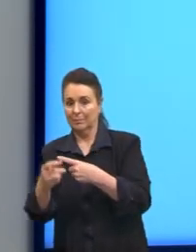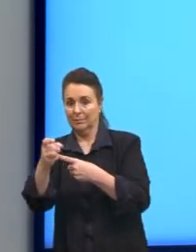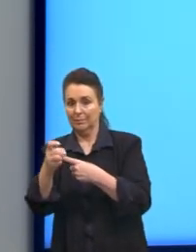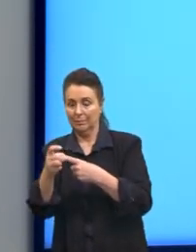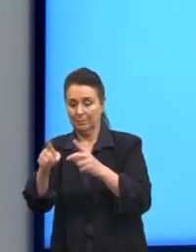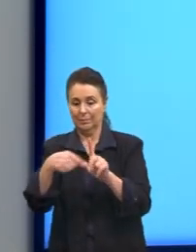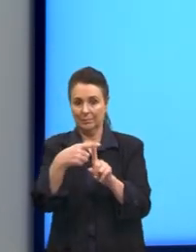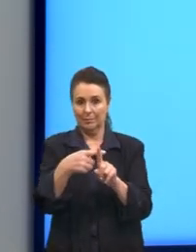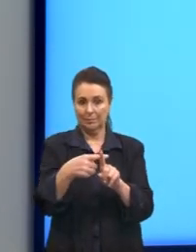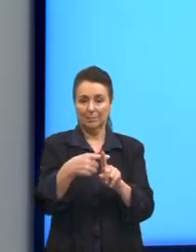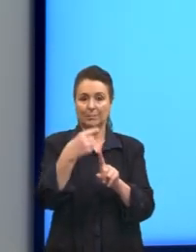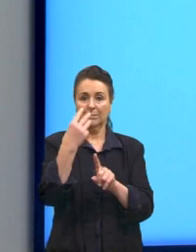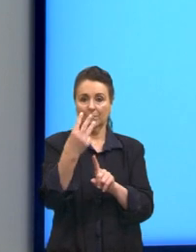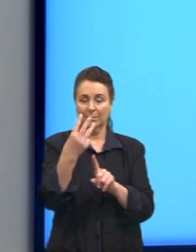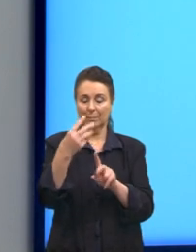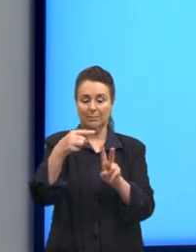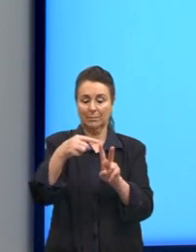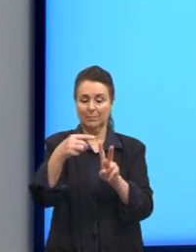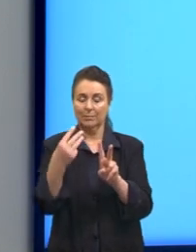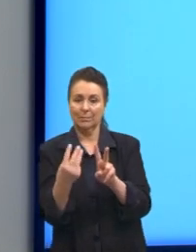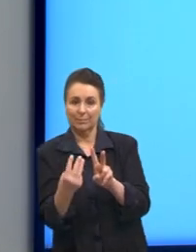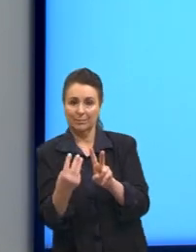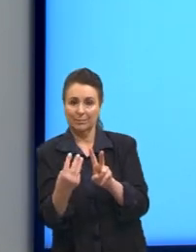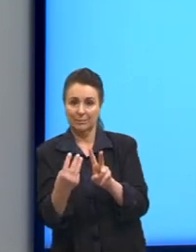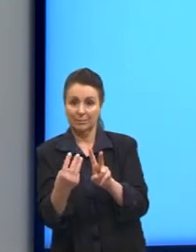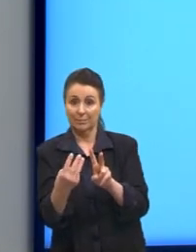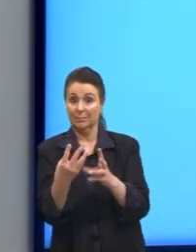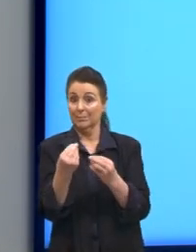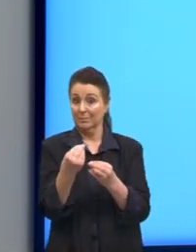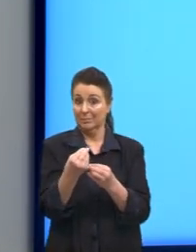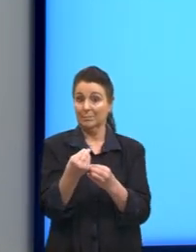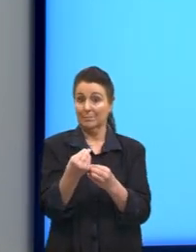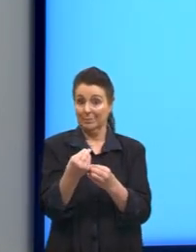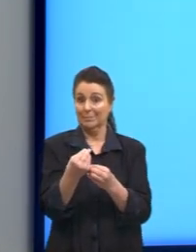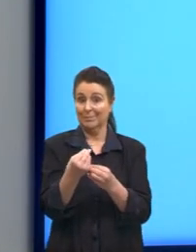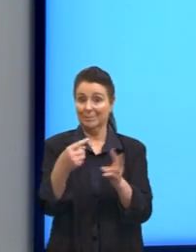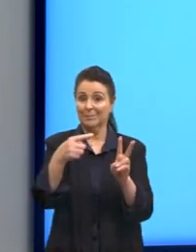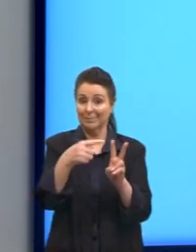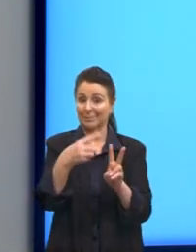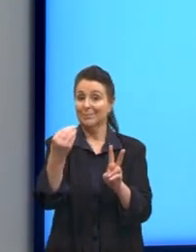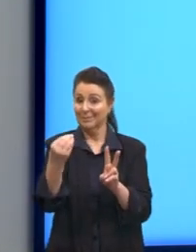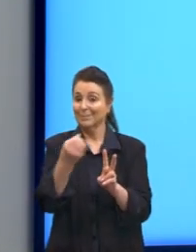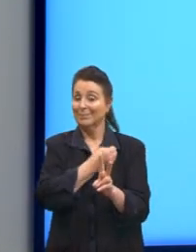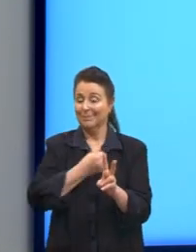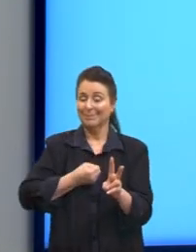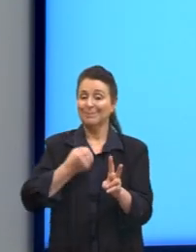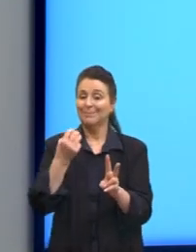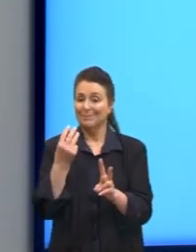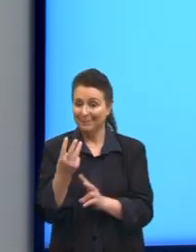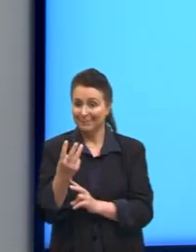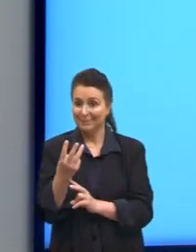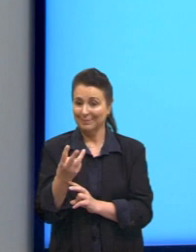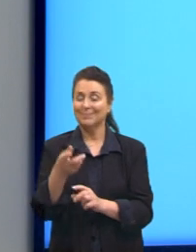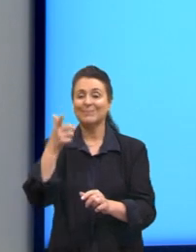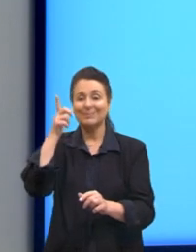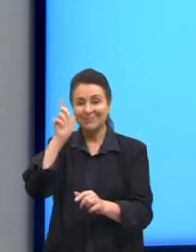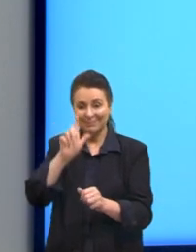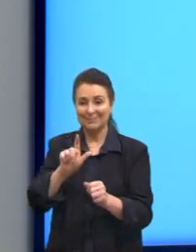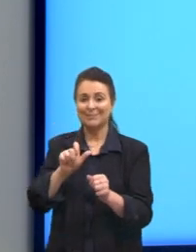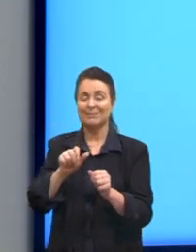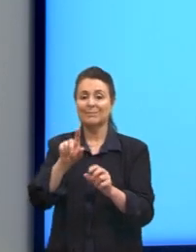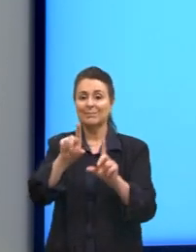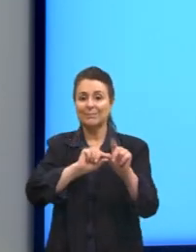3 raiz de 3. Quanto 3, né, gente? Quanta raiz. Mas aí sim, conseguimos marcar a nossa